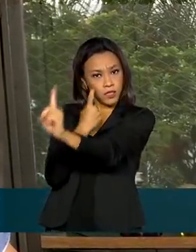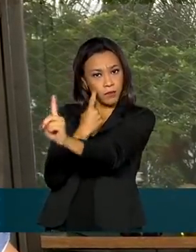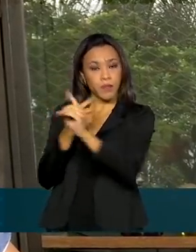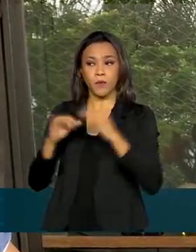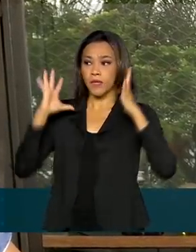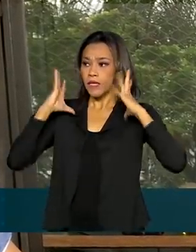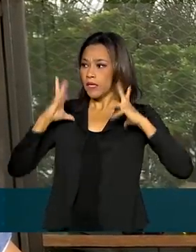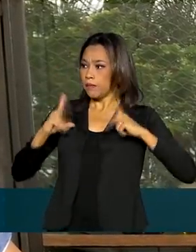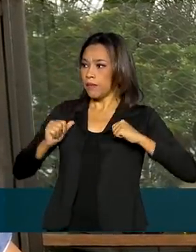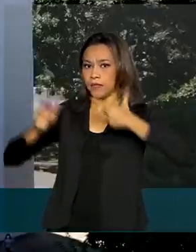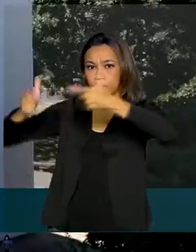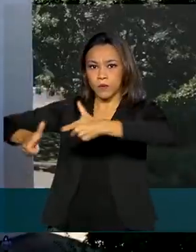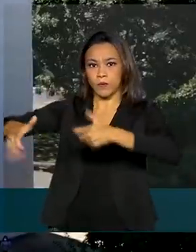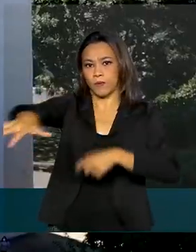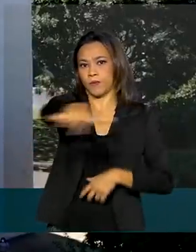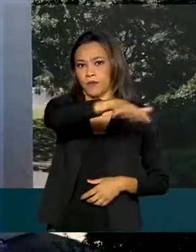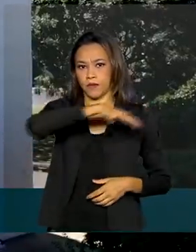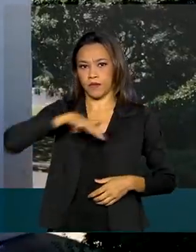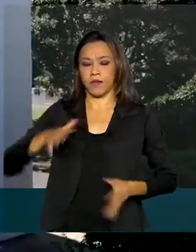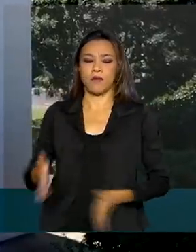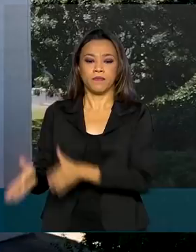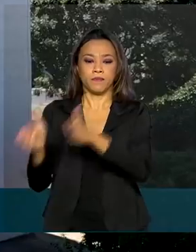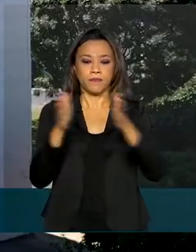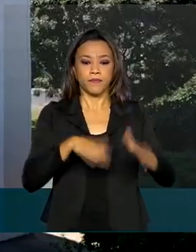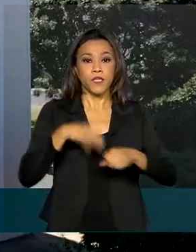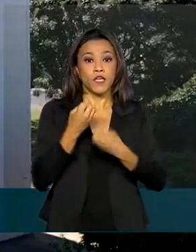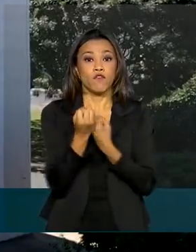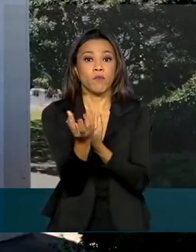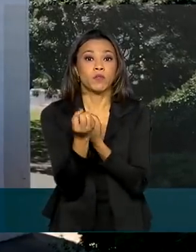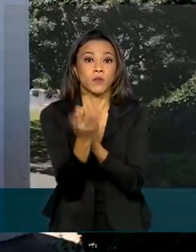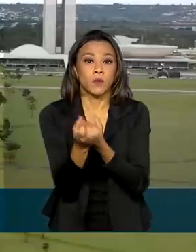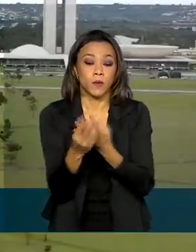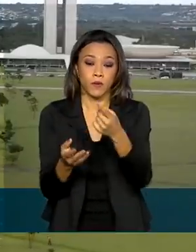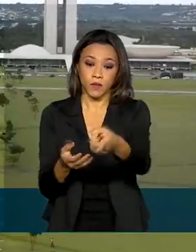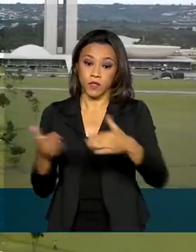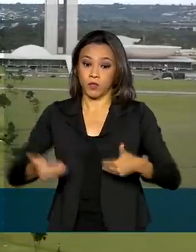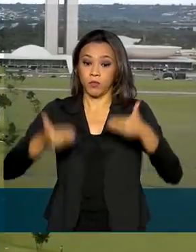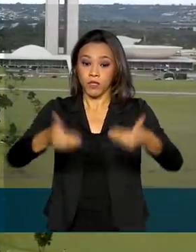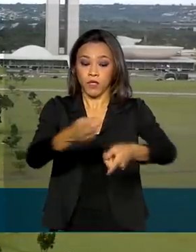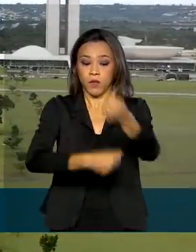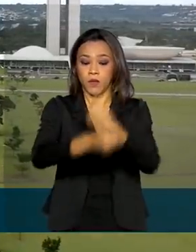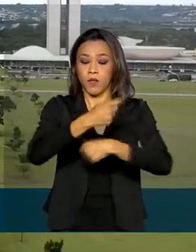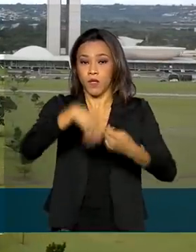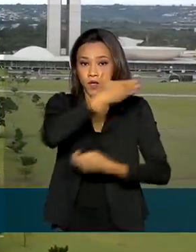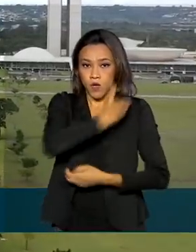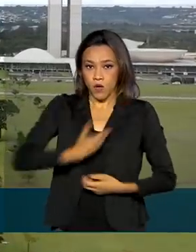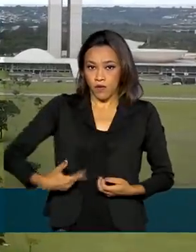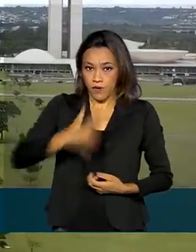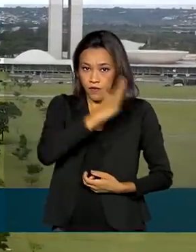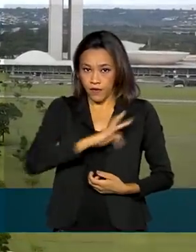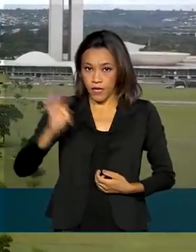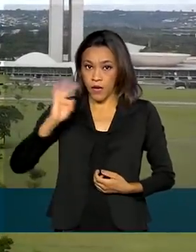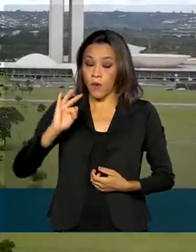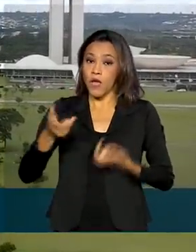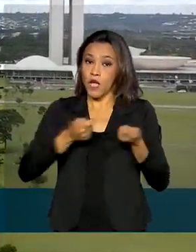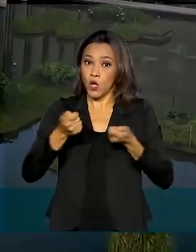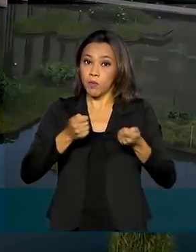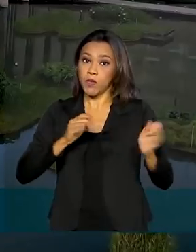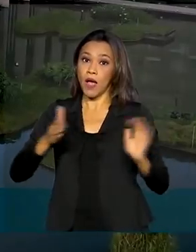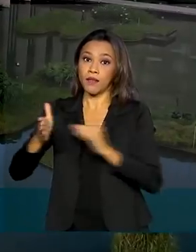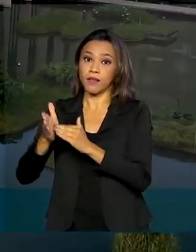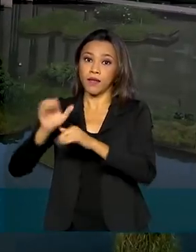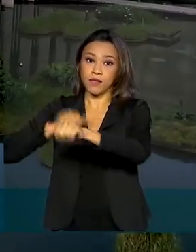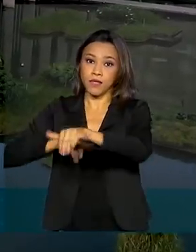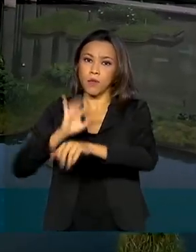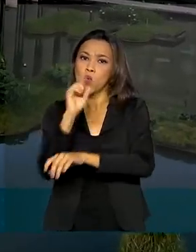trabalho e das áreas comuns. Segundo dados do Ministério da Economia, o governo federal economizou até setembro cerca de